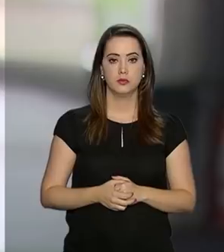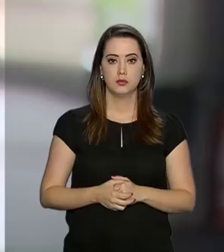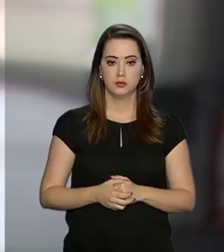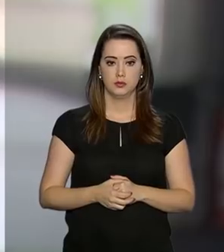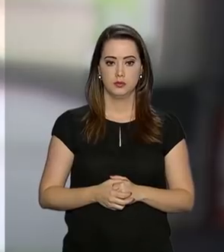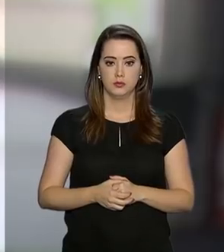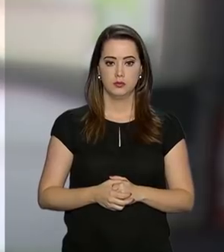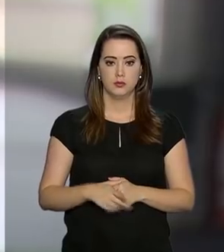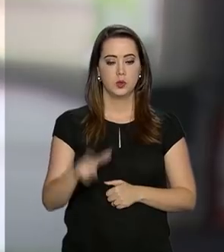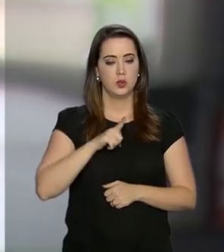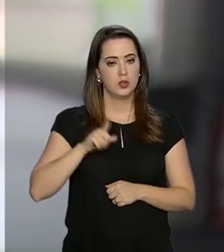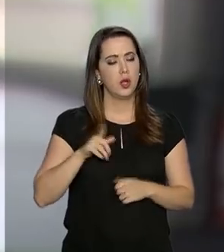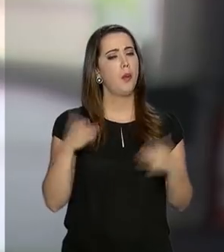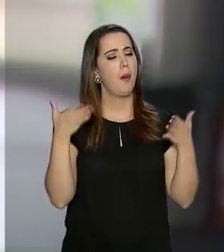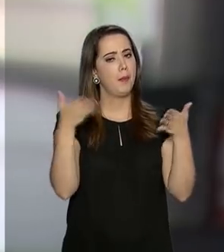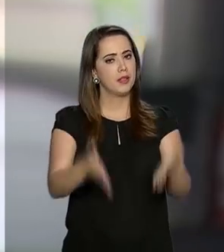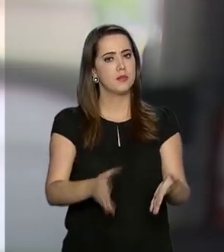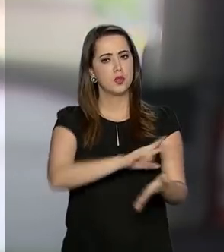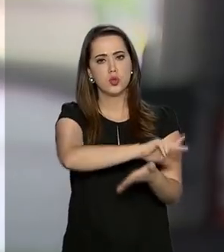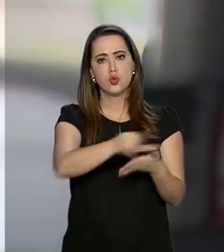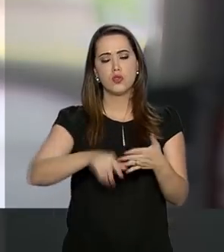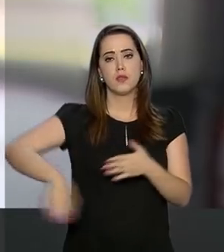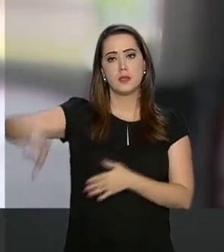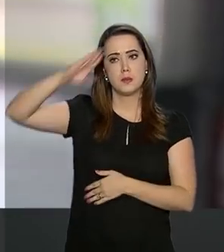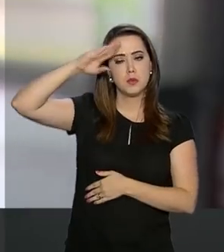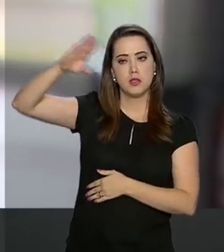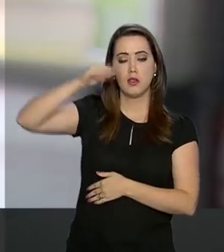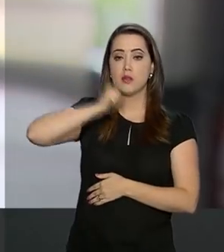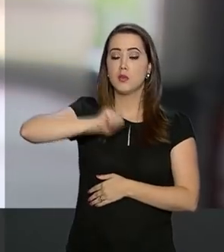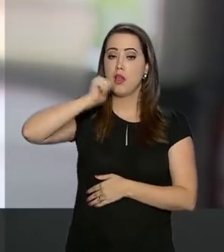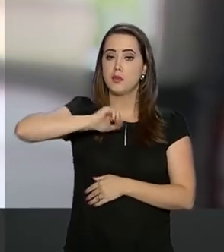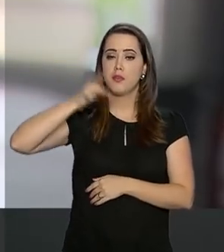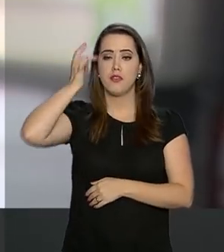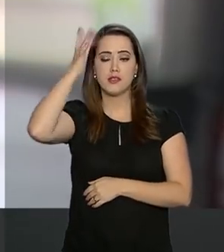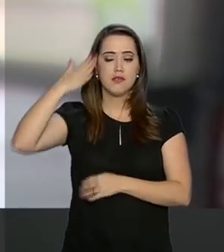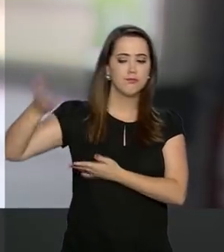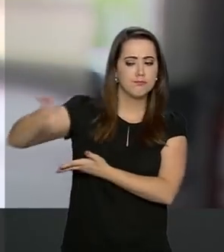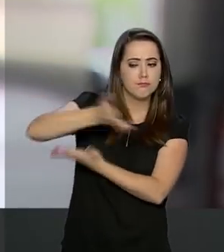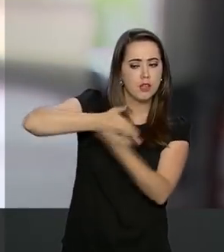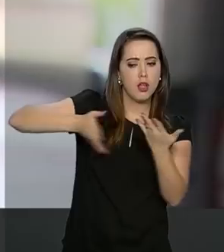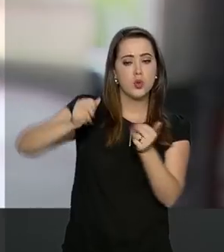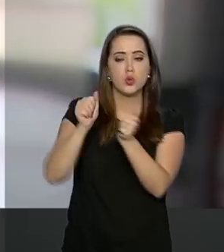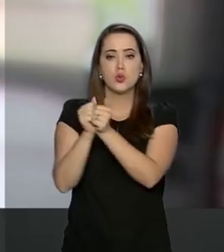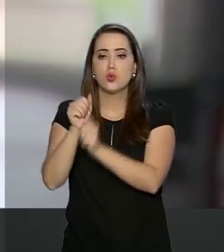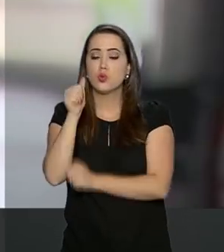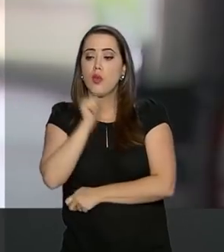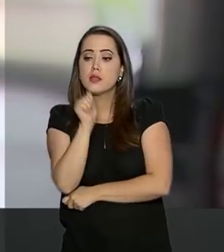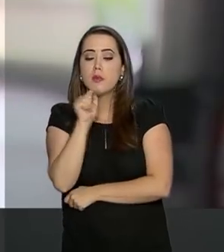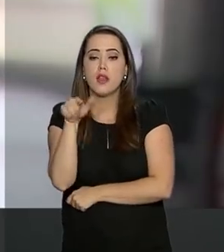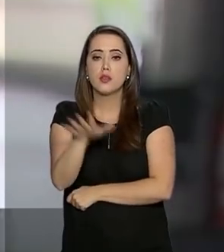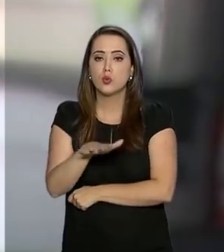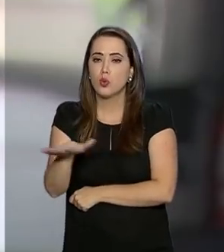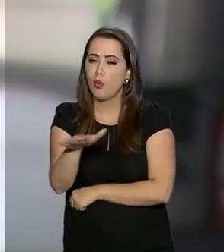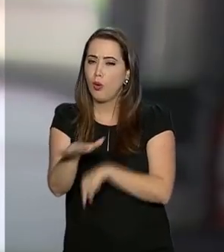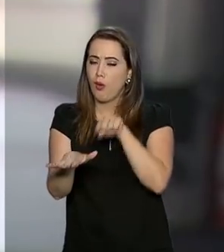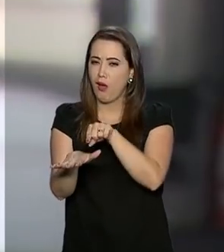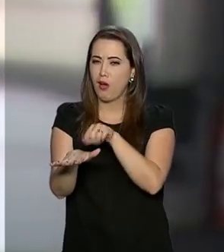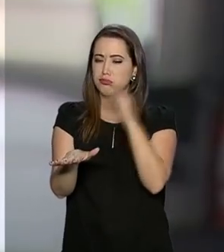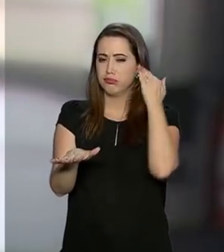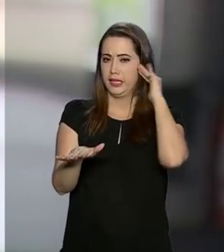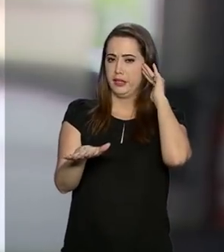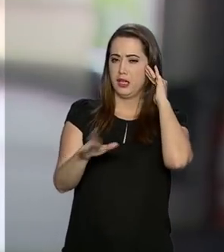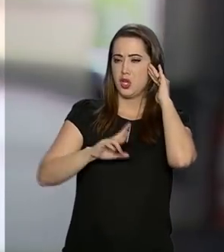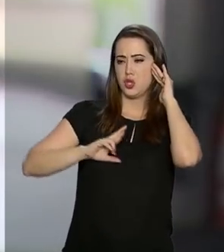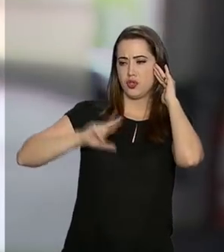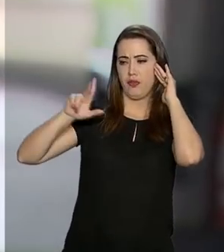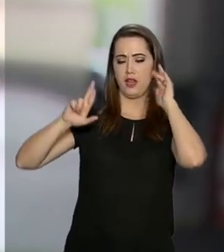Eu conto muito com a participação de militares femininas para facilitar essa interação com as mulheres locais, entendendo que eu tenho diferentes